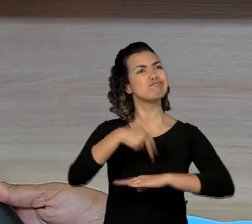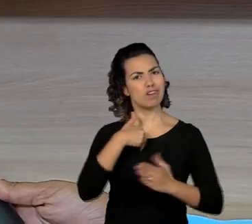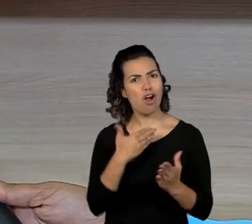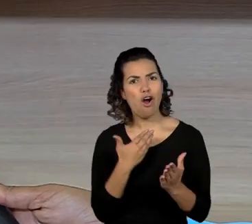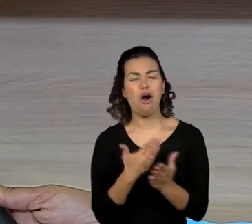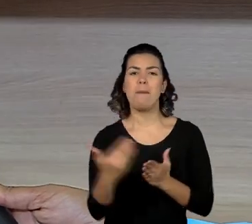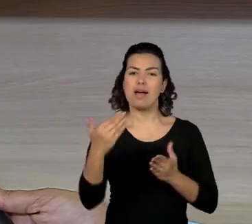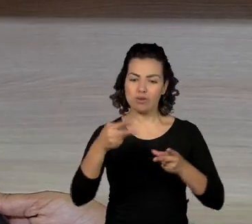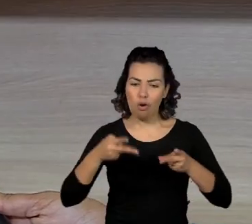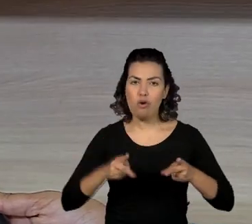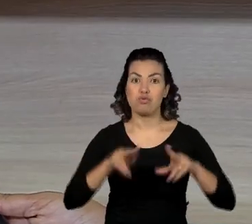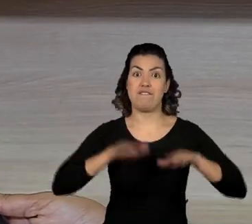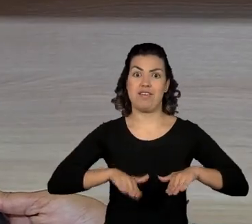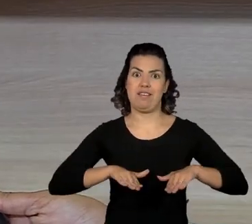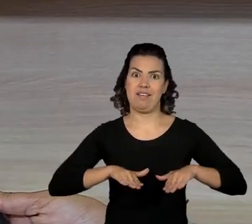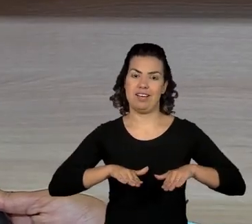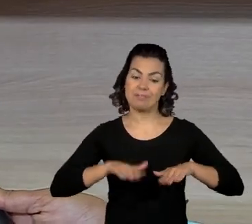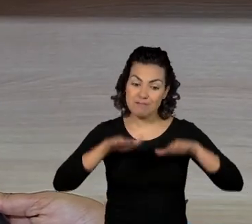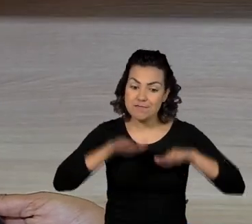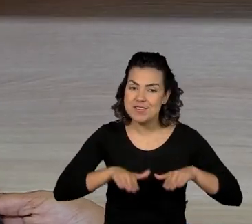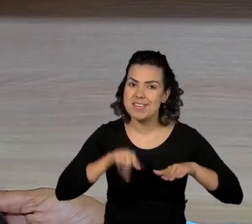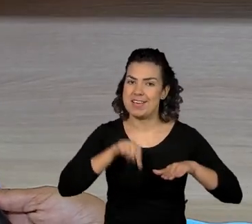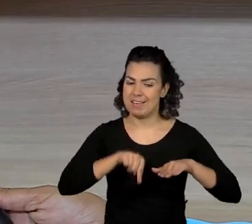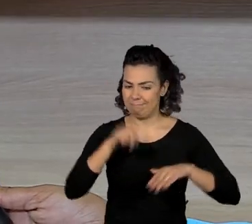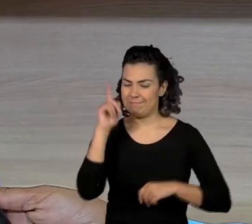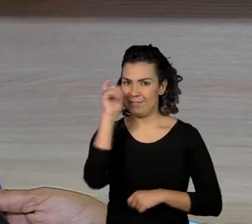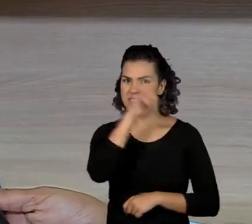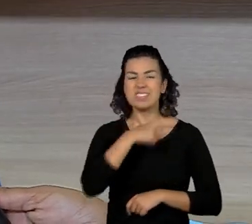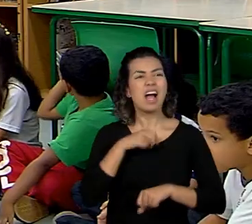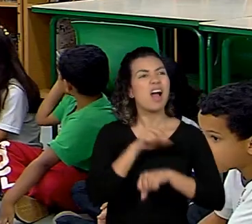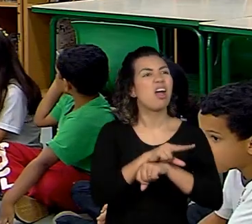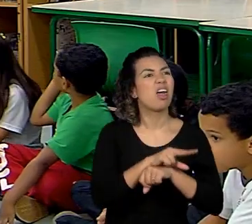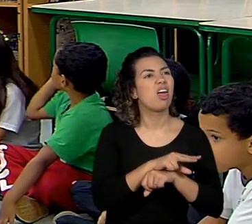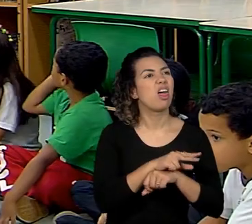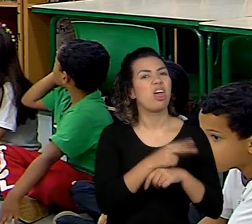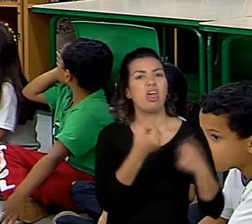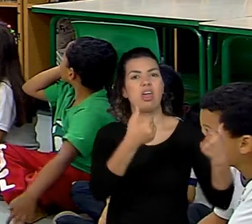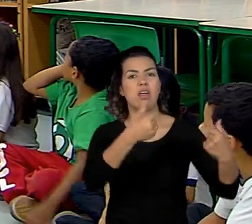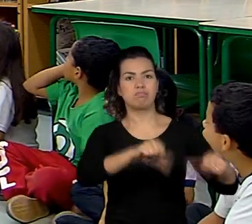permanecer, que é outro grande desafio, a permanência.